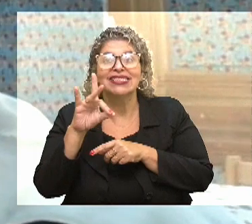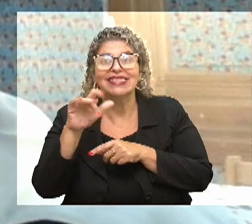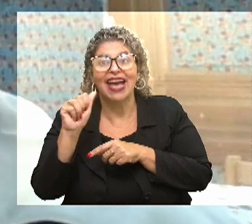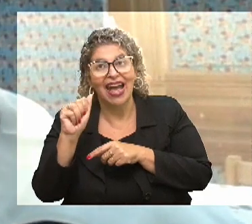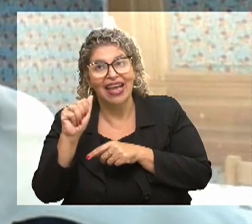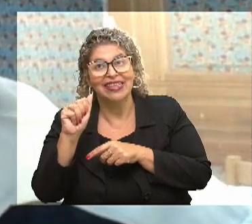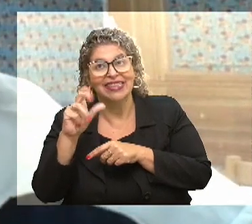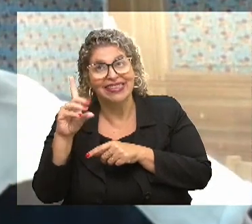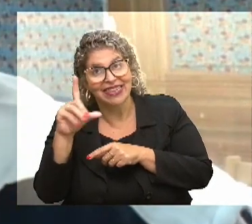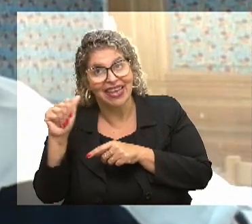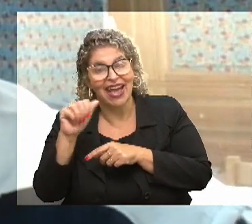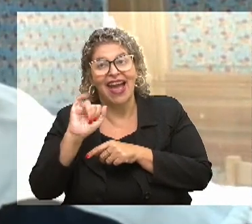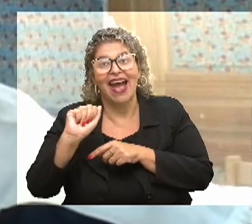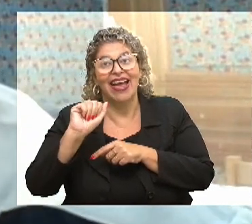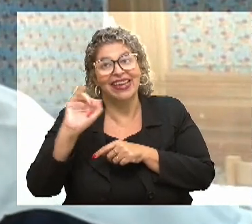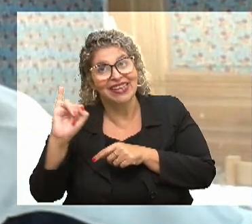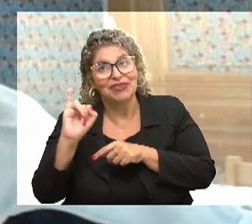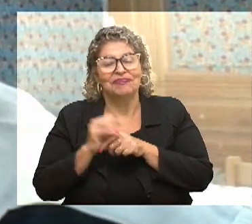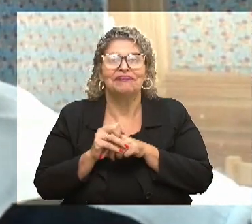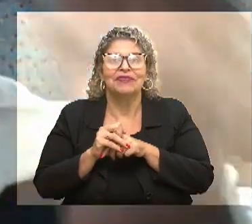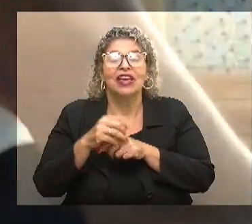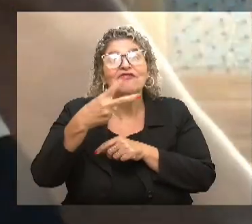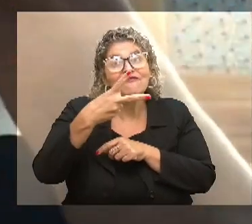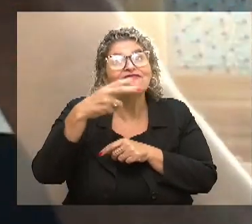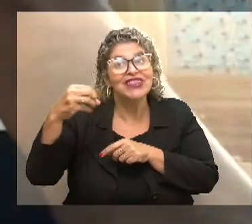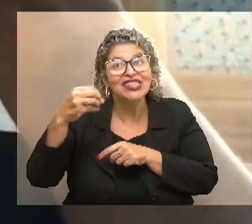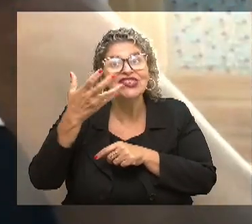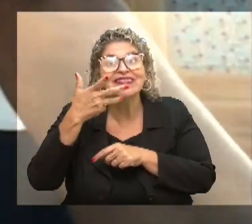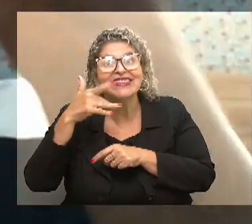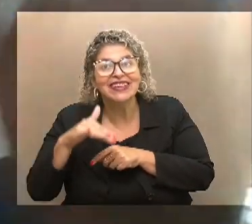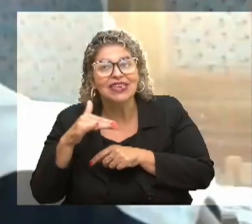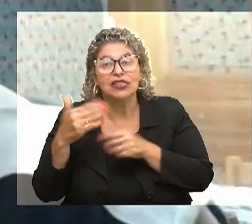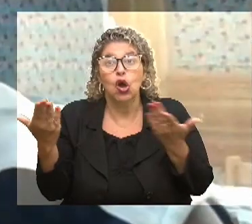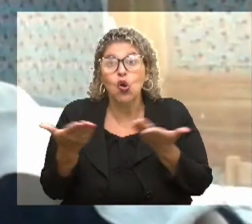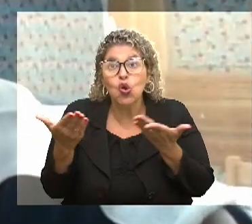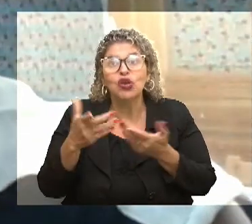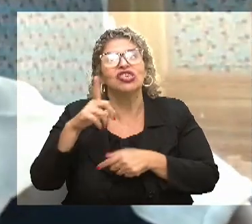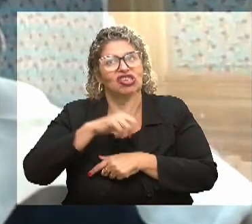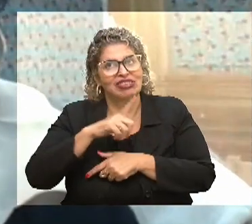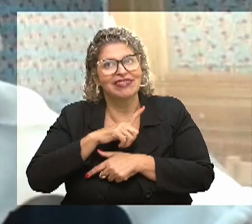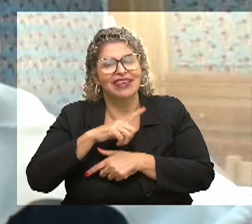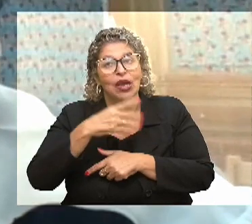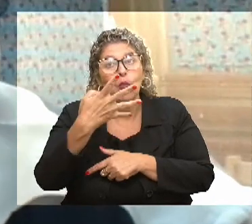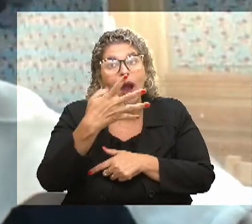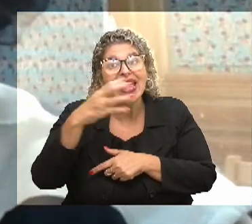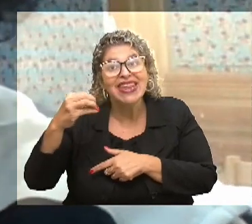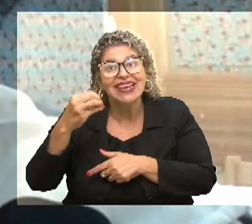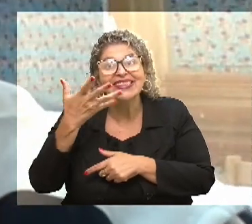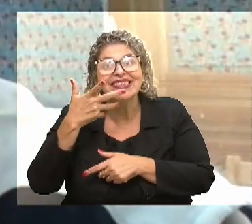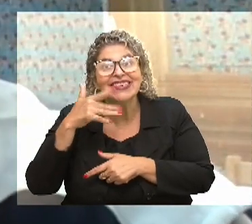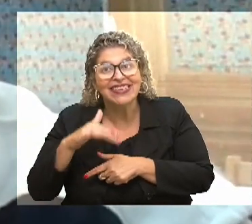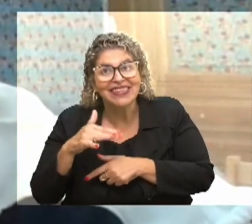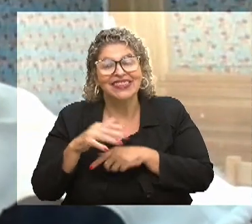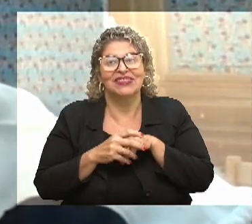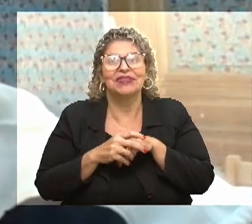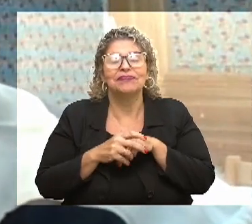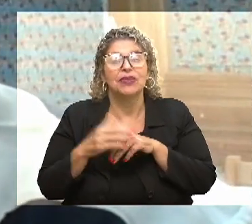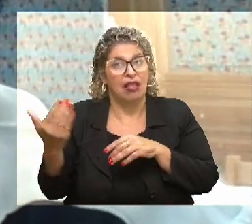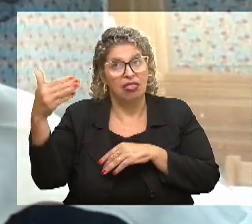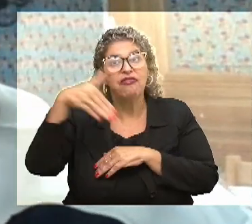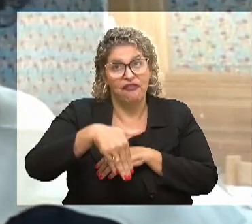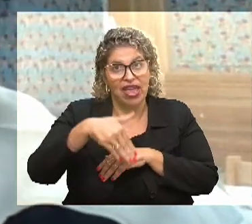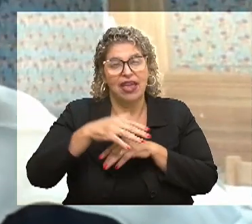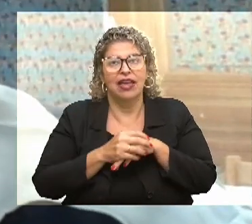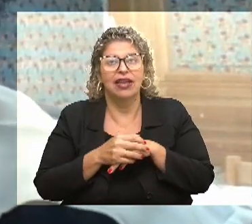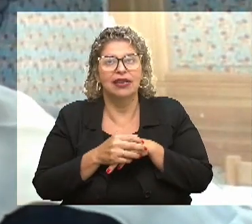grandioso. A gente começou na época com 20 crianças. Hoje o gurizada aí tem mais de 40 crianças, né? Eles vêm para cá,